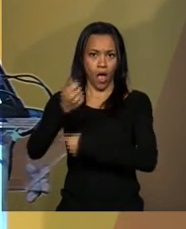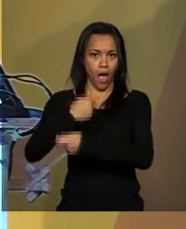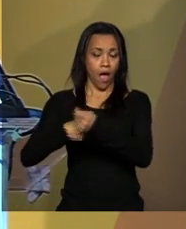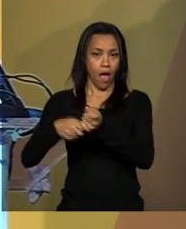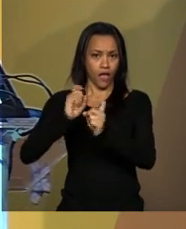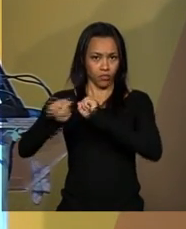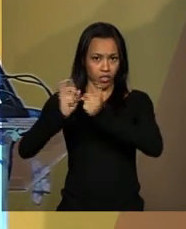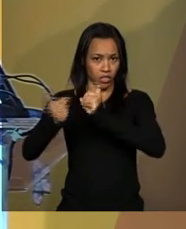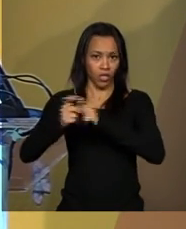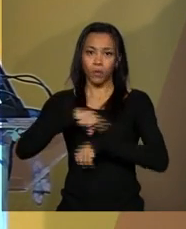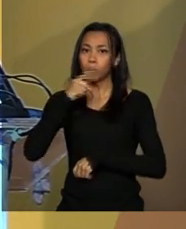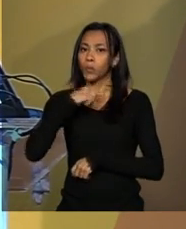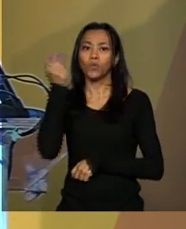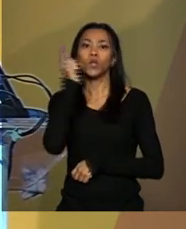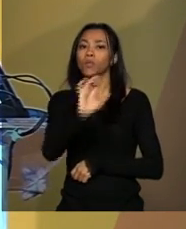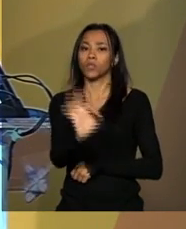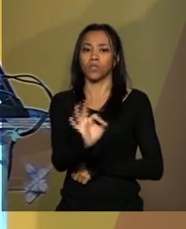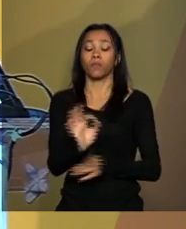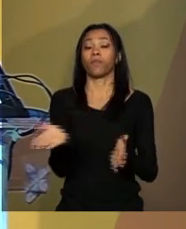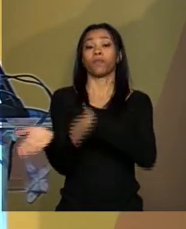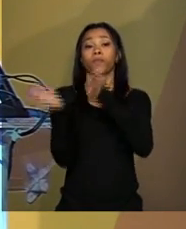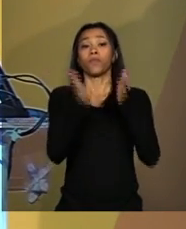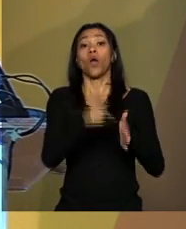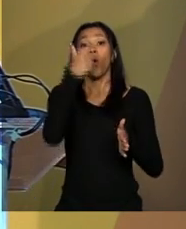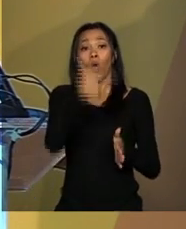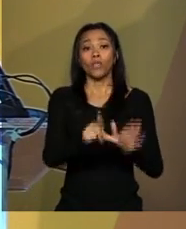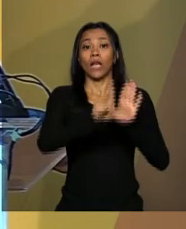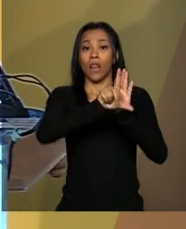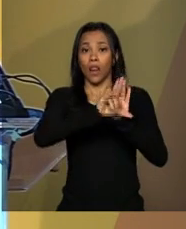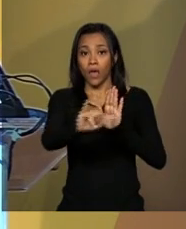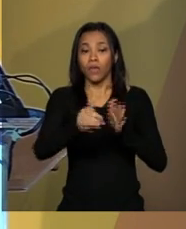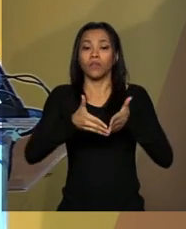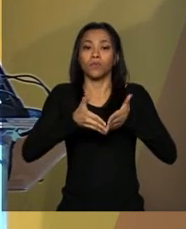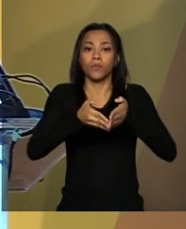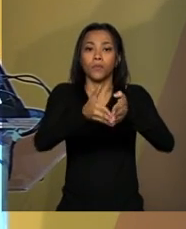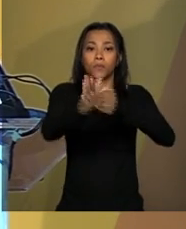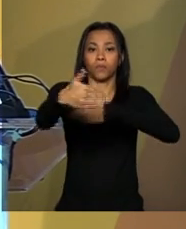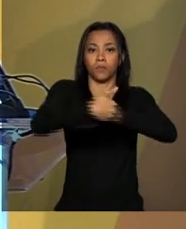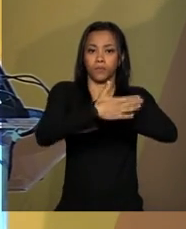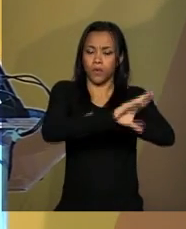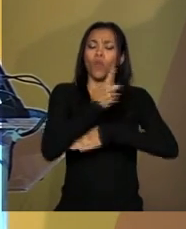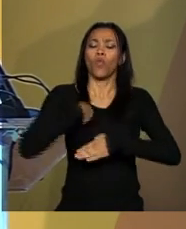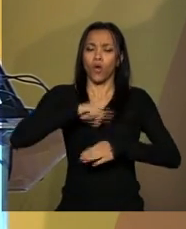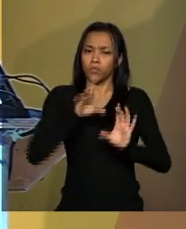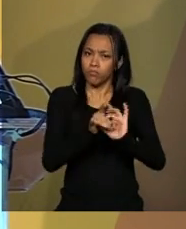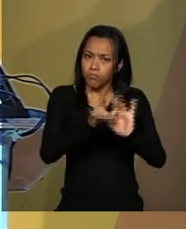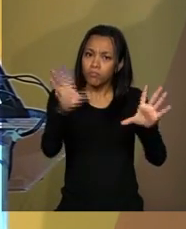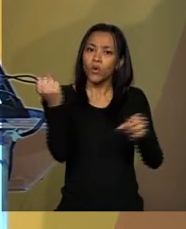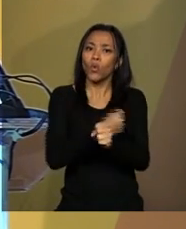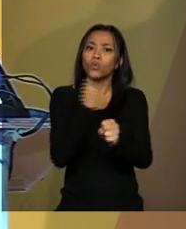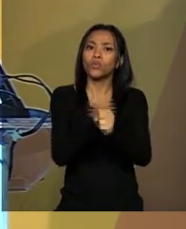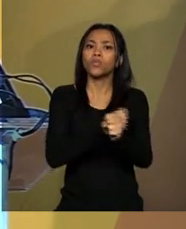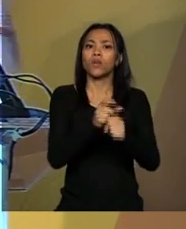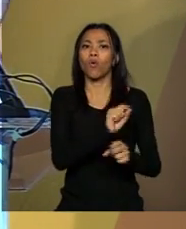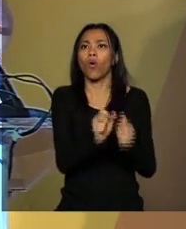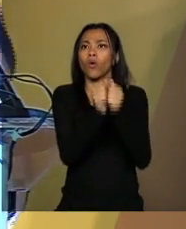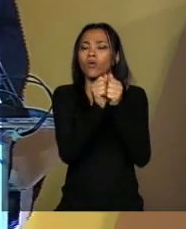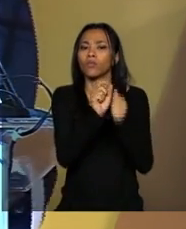partir da aprovação da Lei dos Portos, nós autorizamos a construção ou a expansão de 40